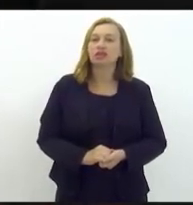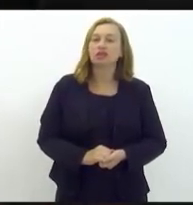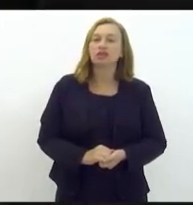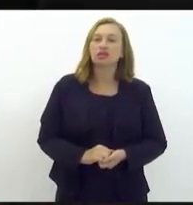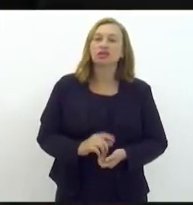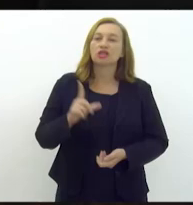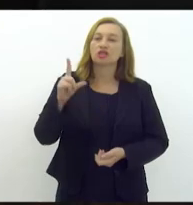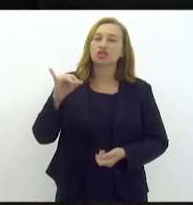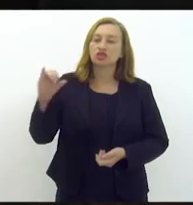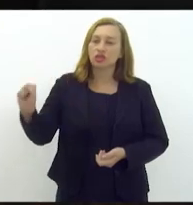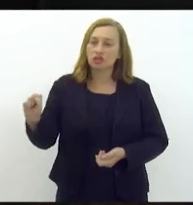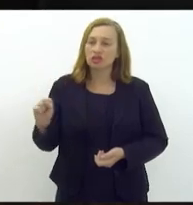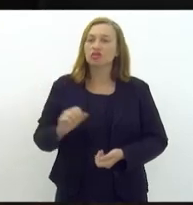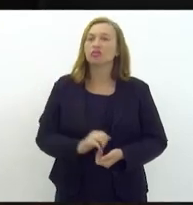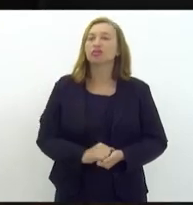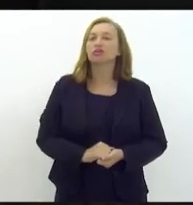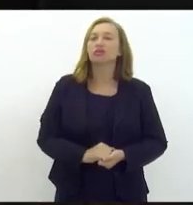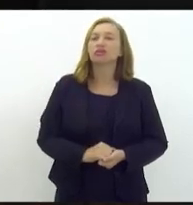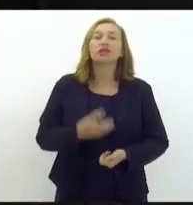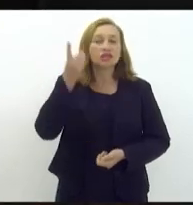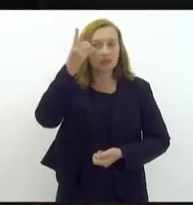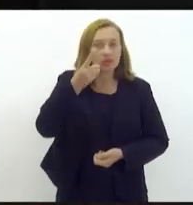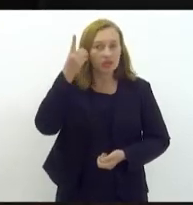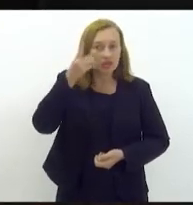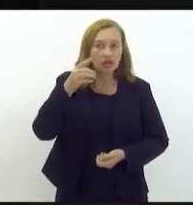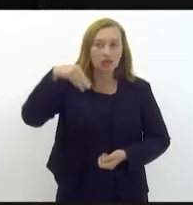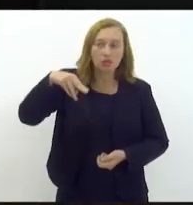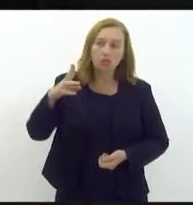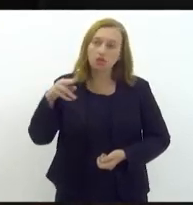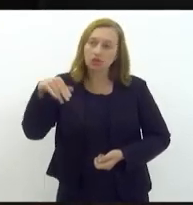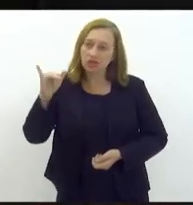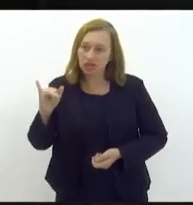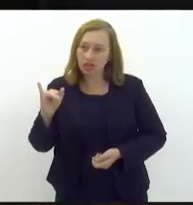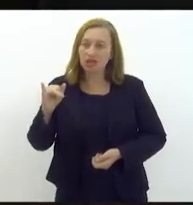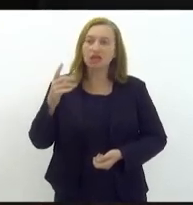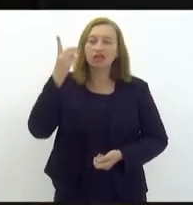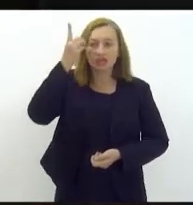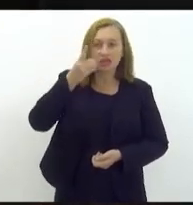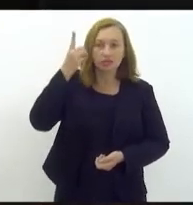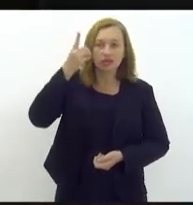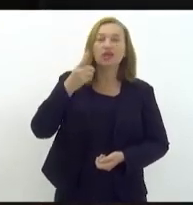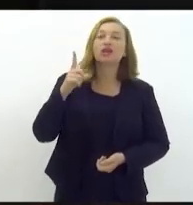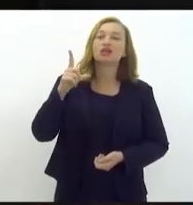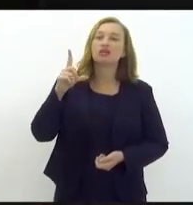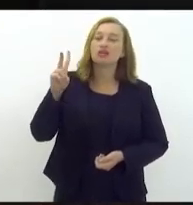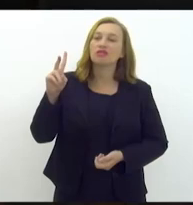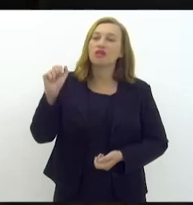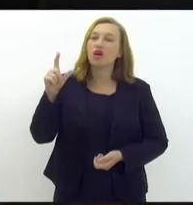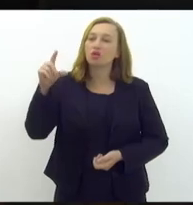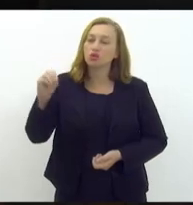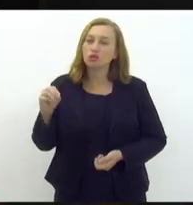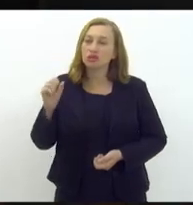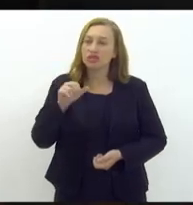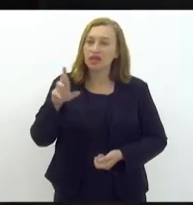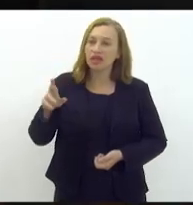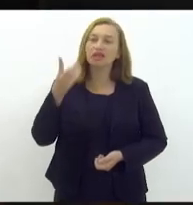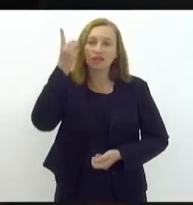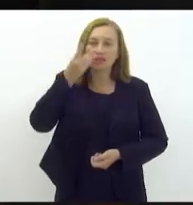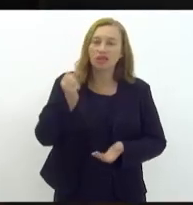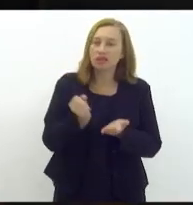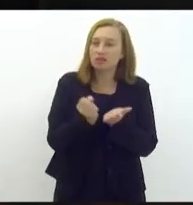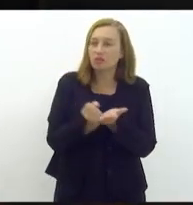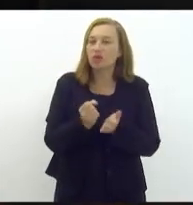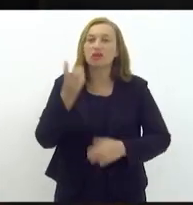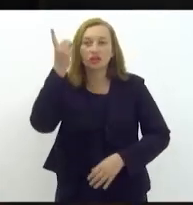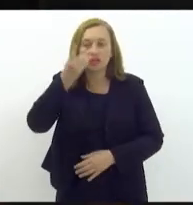deputado Dionísio, deputado Munir Neto, deputado Valdo Seaza, deputado Samuel Malafaia,